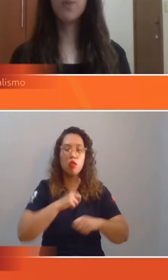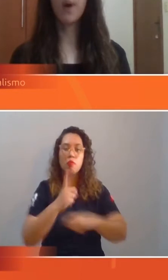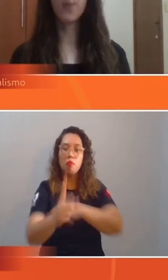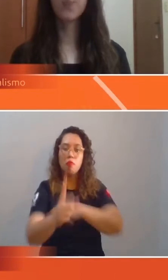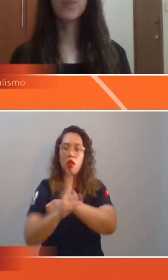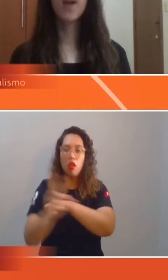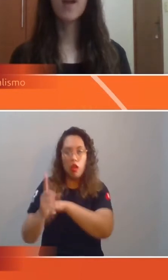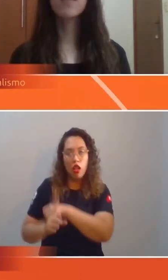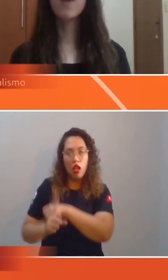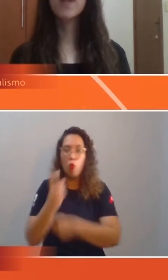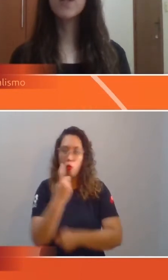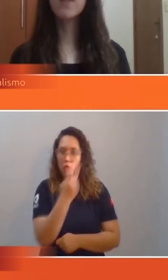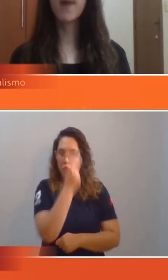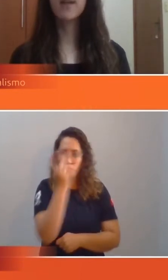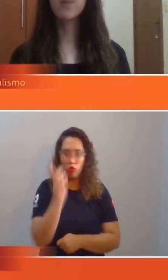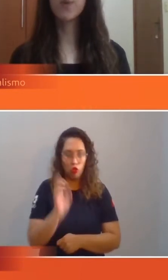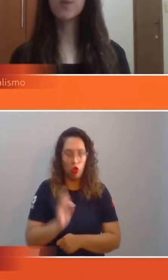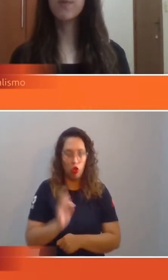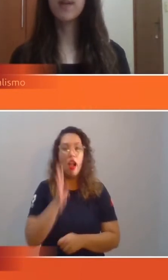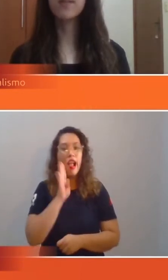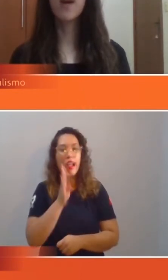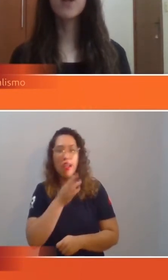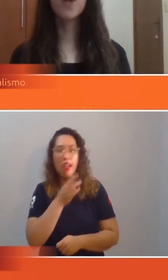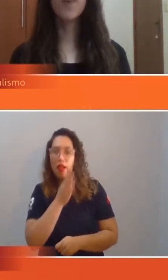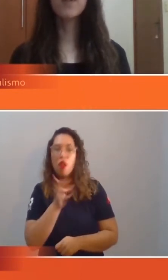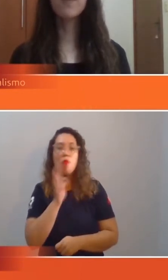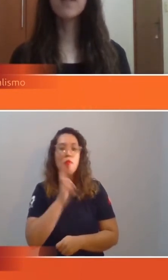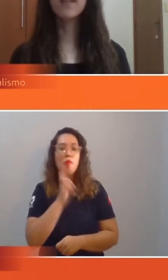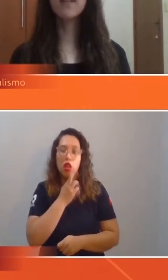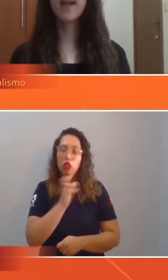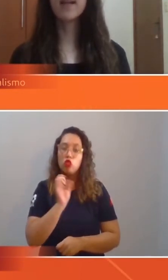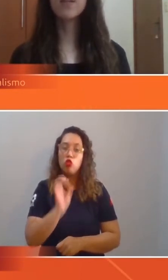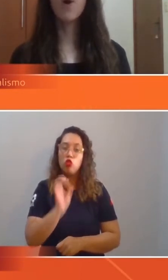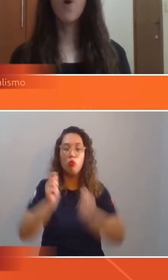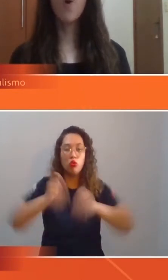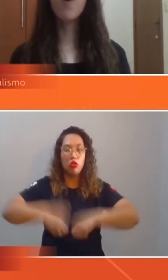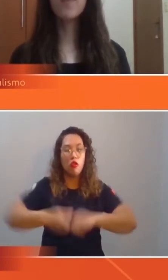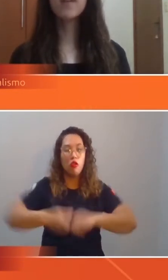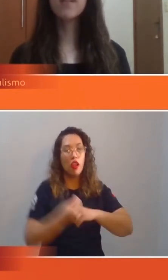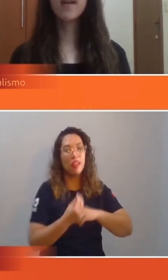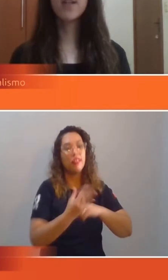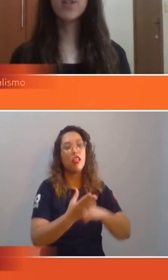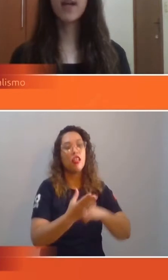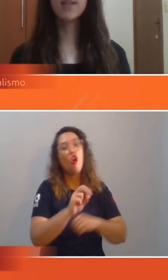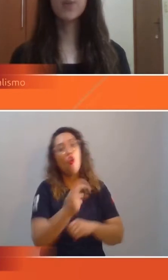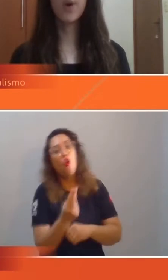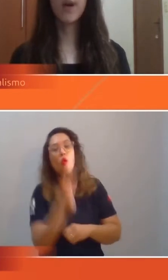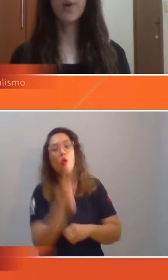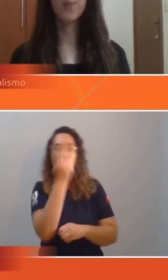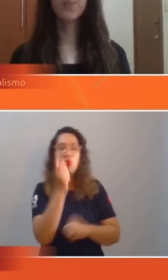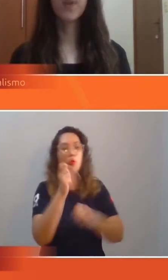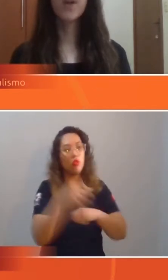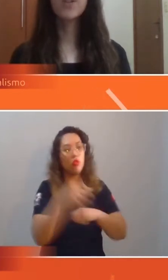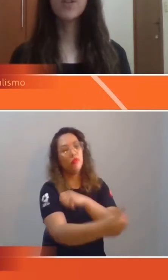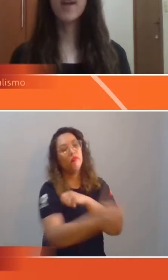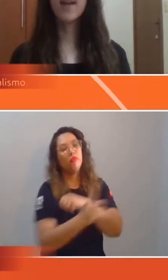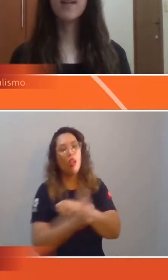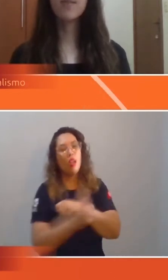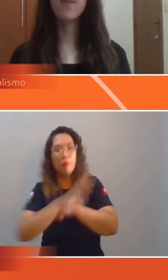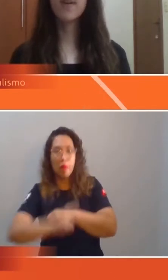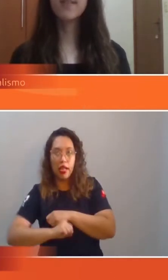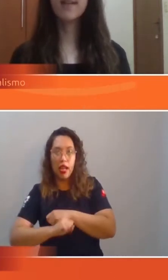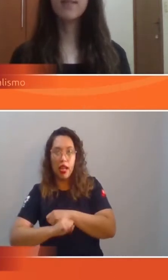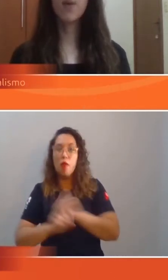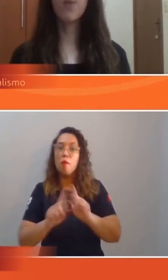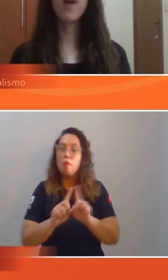individual. Restaurantes e bares, por sua vez, só podem fazer entregas ou oferecer retirada no local. Já em